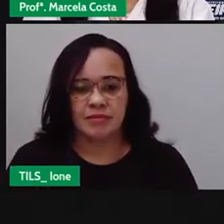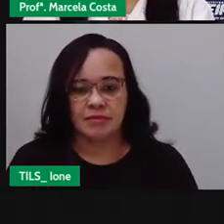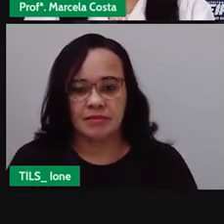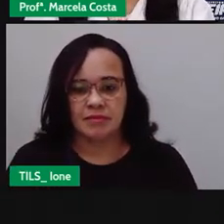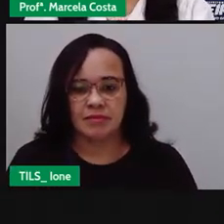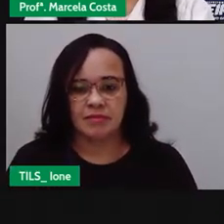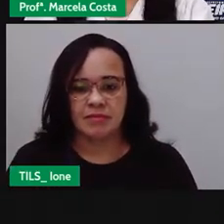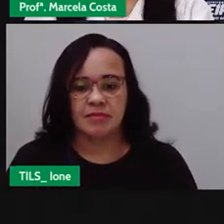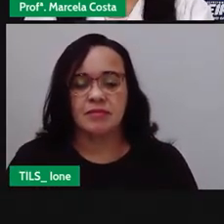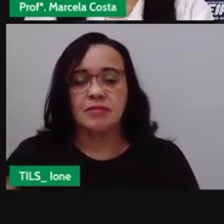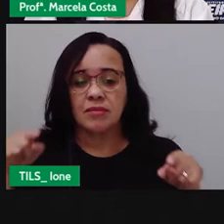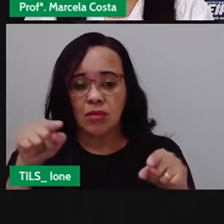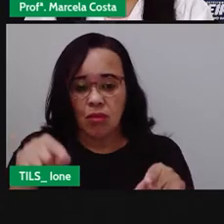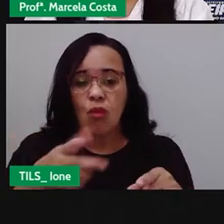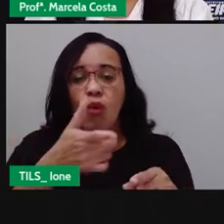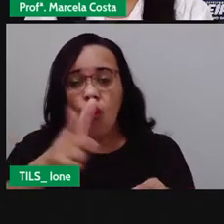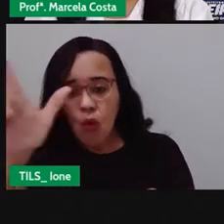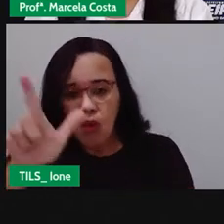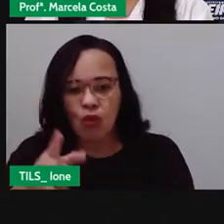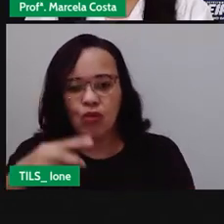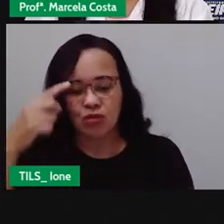Liberdade de uma poetisa.